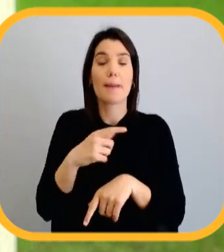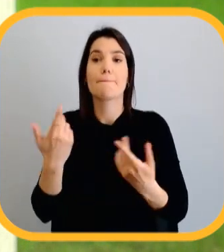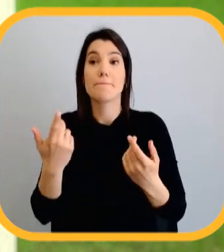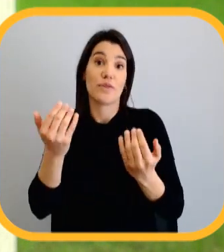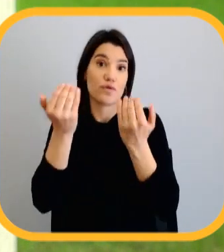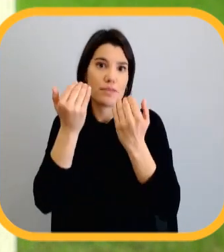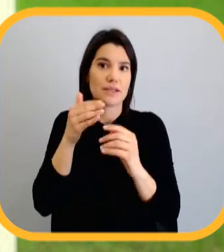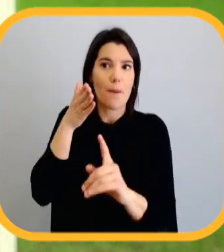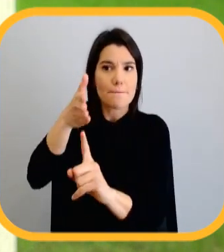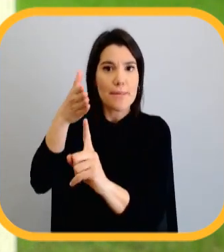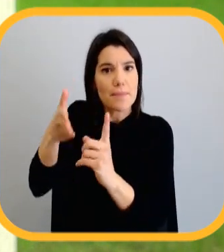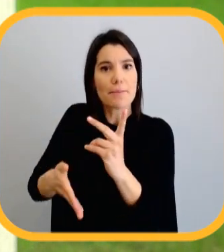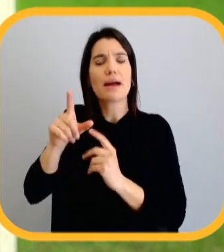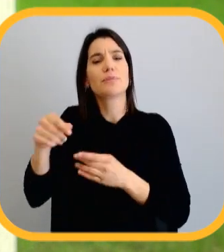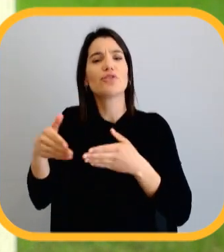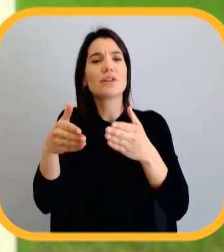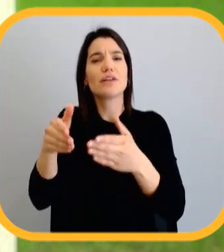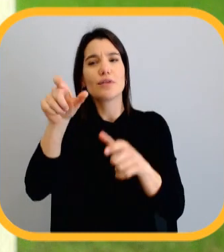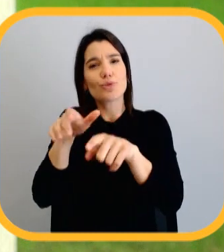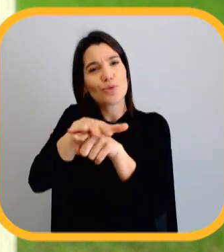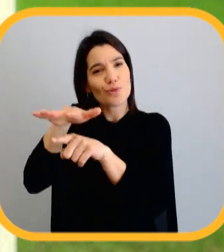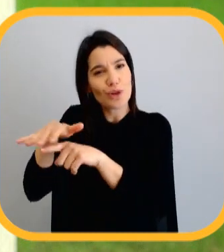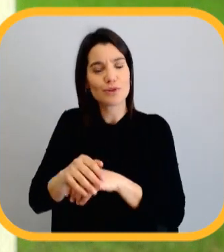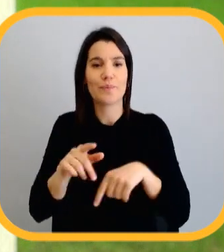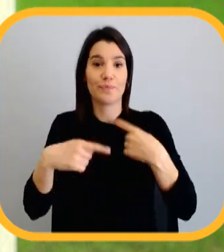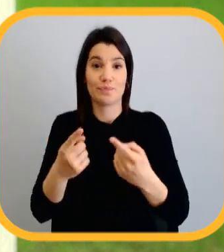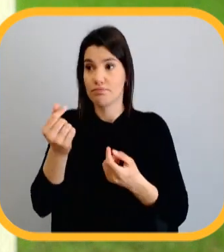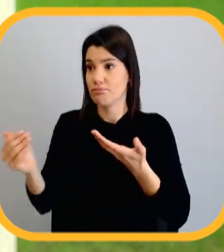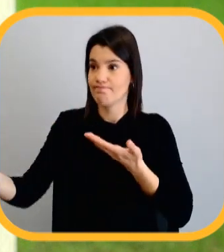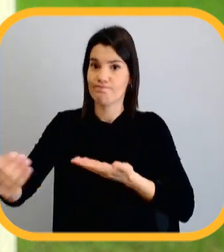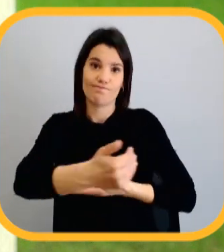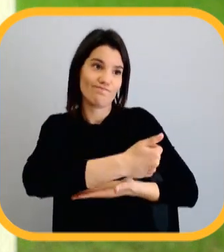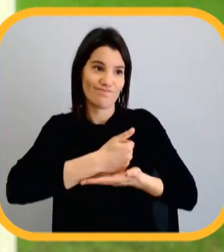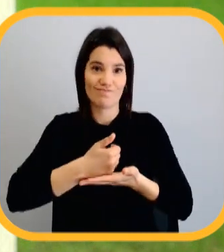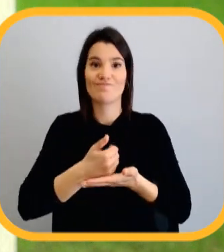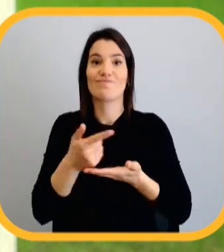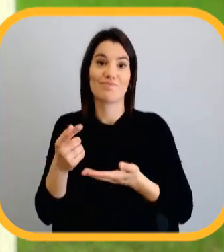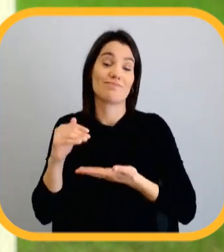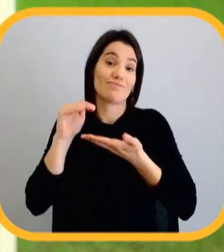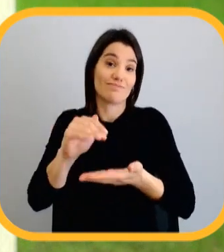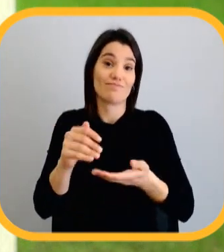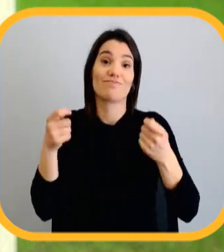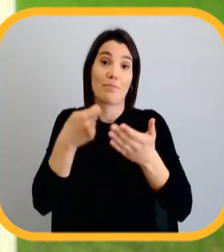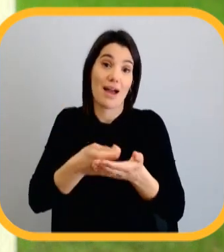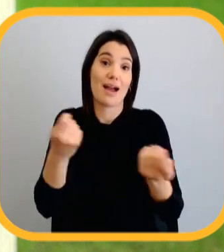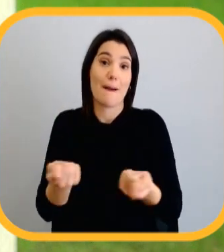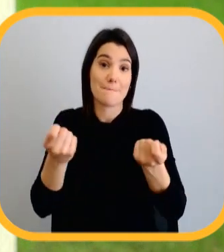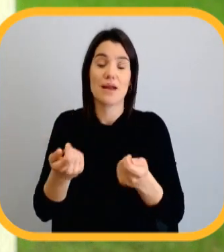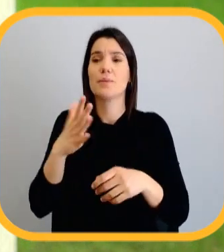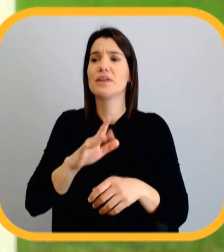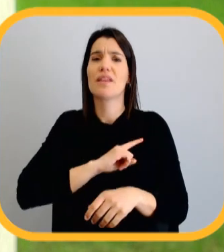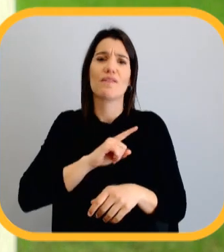-chave e as estratégias a utilizar para alcançar os eleitores. De seguida, engariam-se fundos para financiar a campanha, como doações